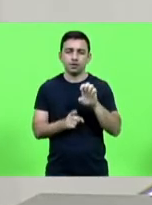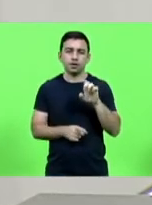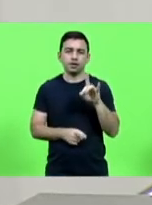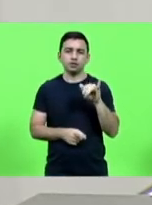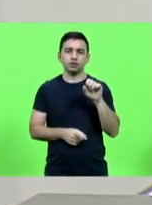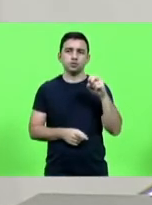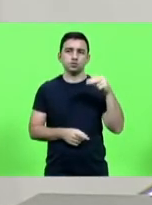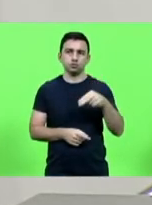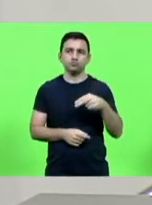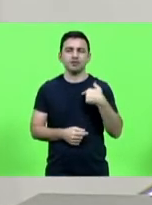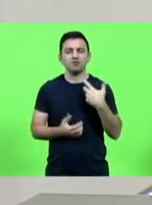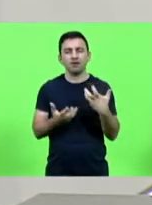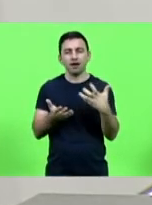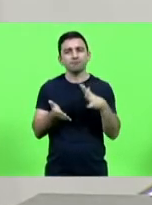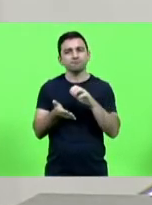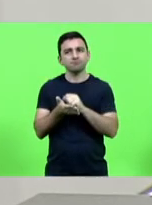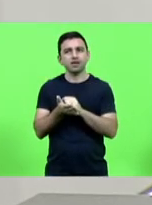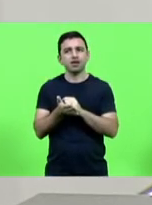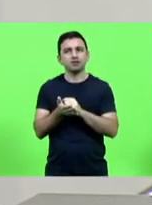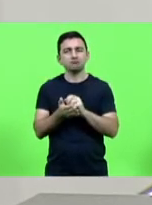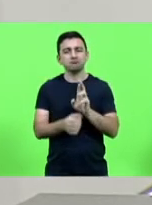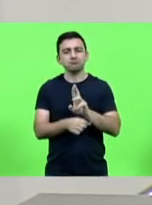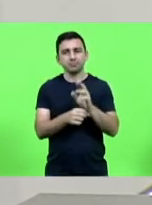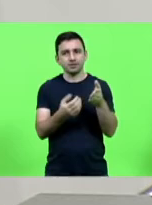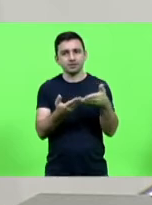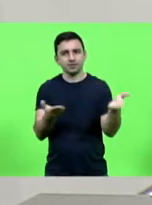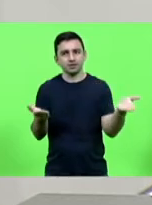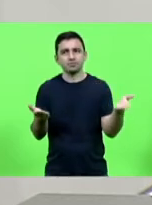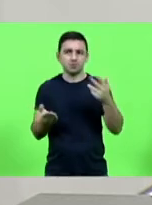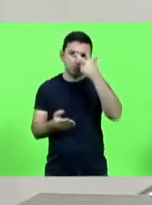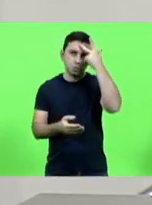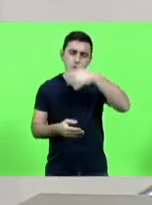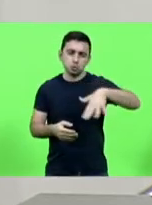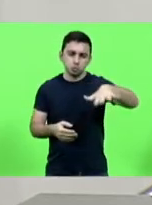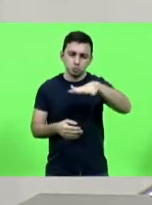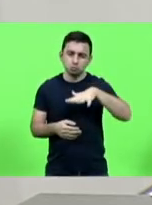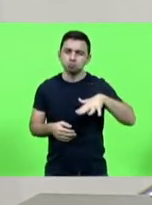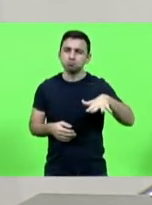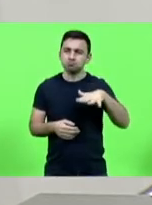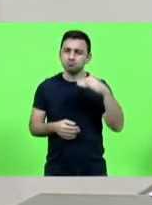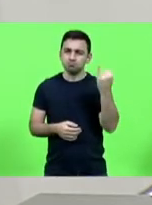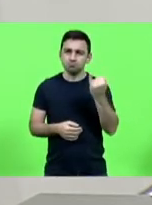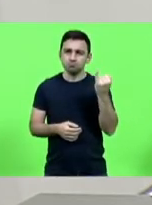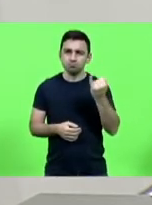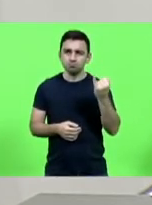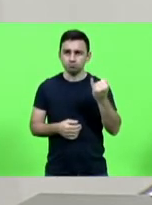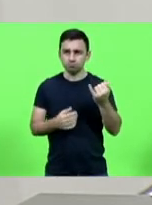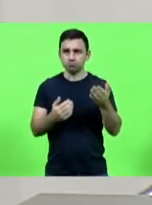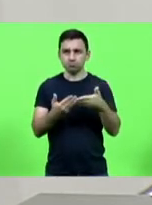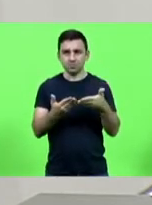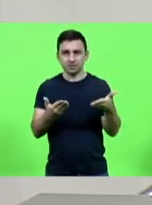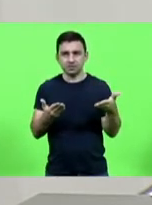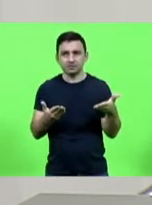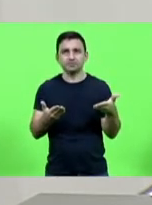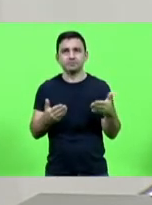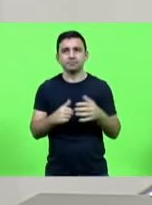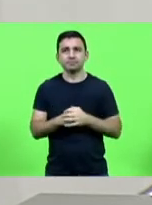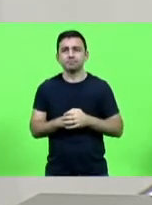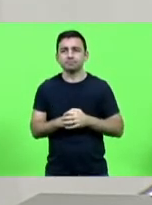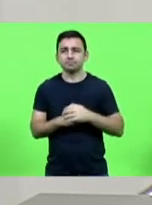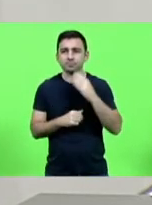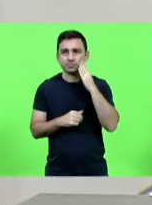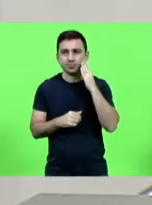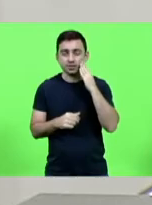mas é questão de registrar valorizar pessoas que sabem que os deputados têm aí no segundo